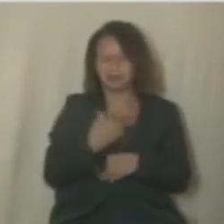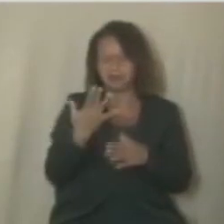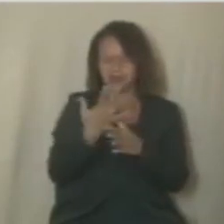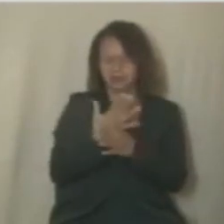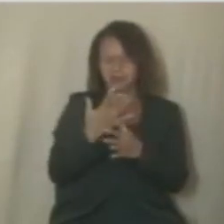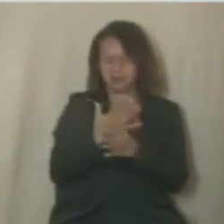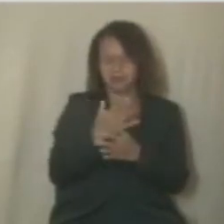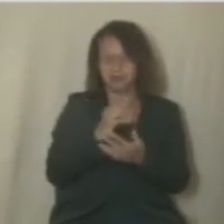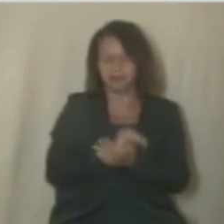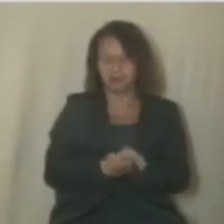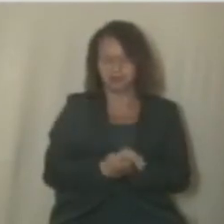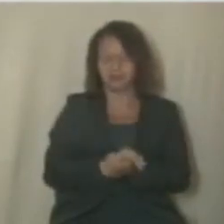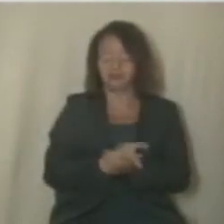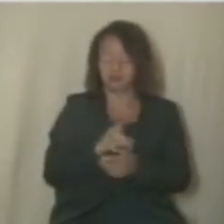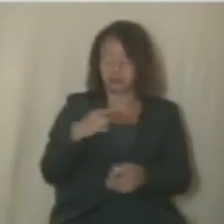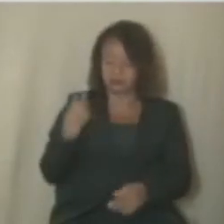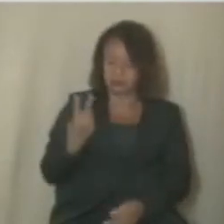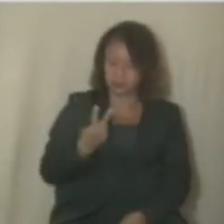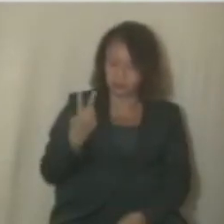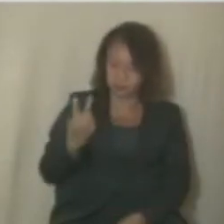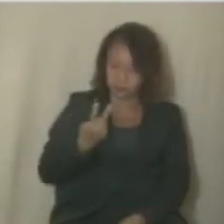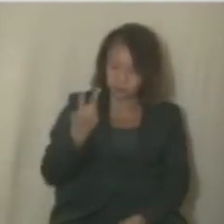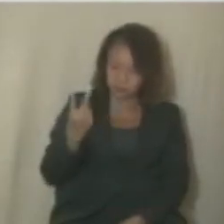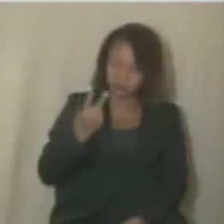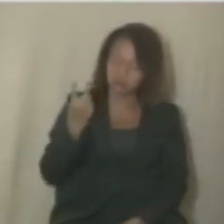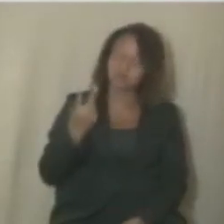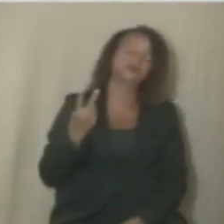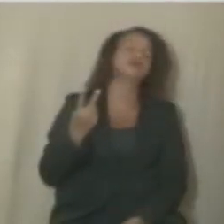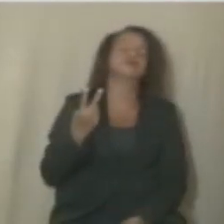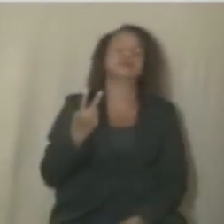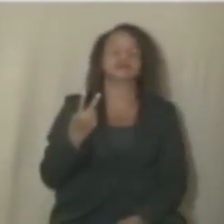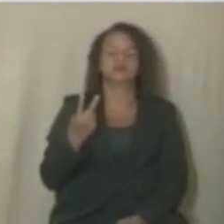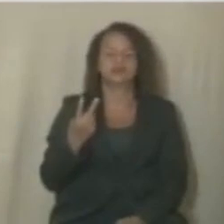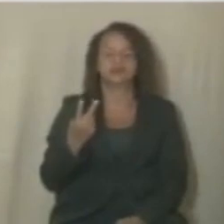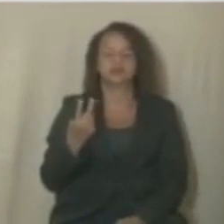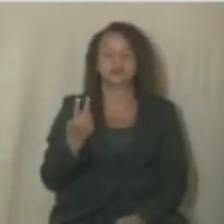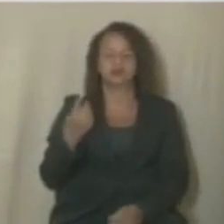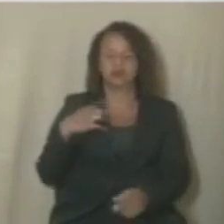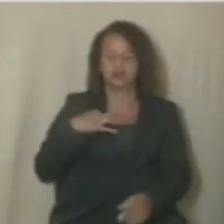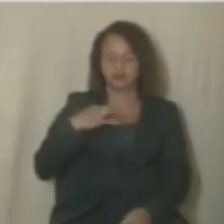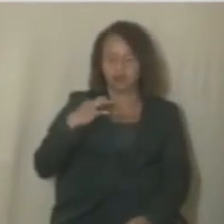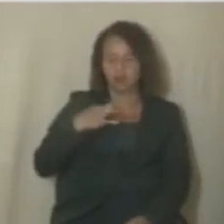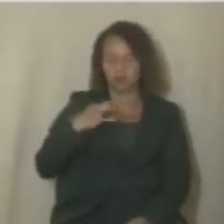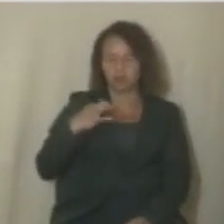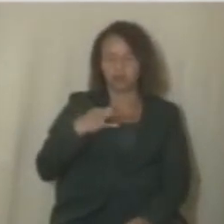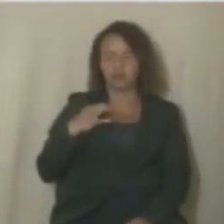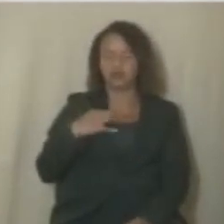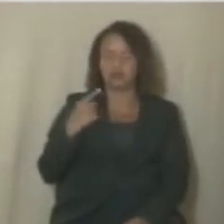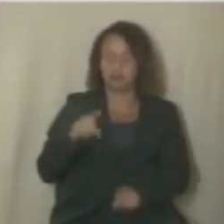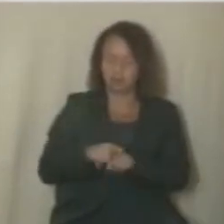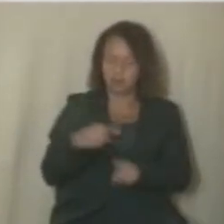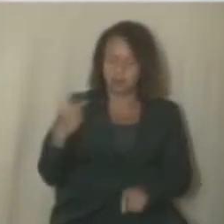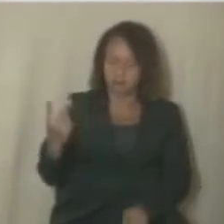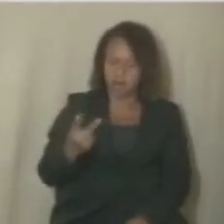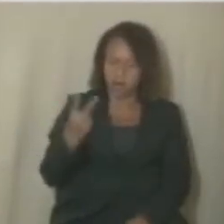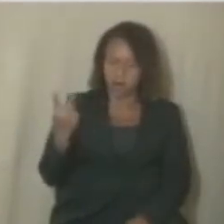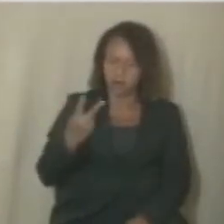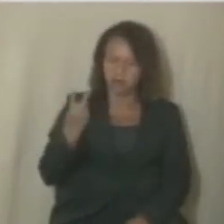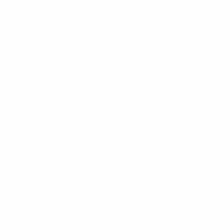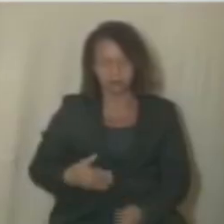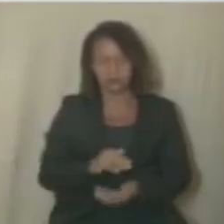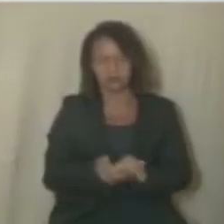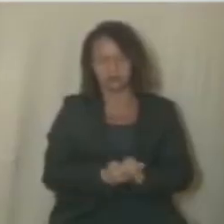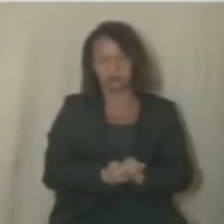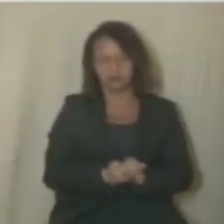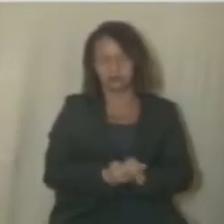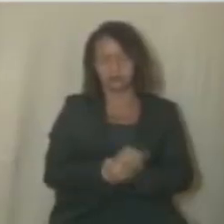e poder valorizar as pessoas que se lançam no voluntariado é também poder valorizar a vida.